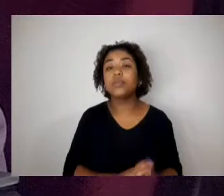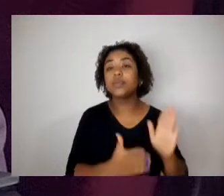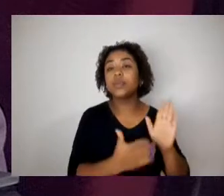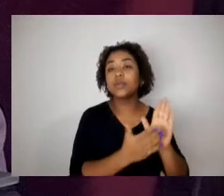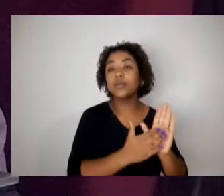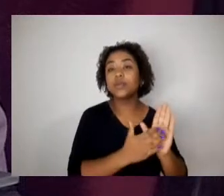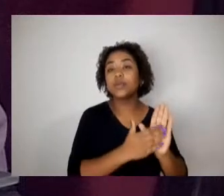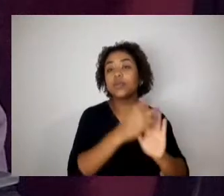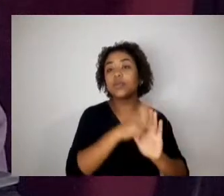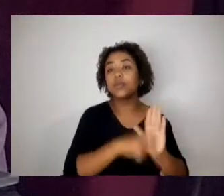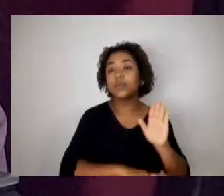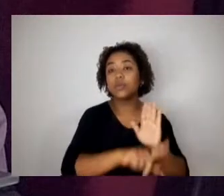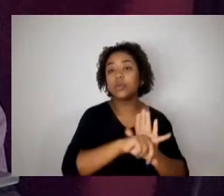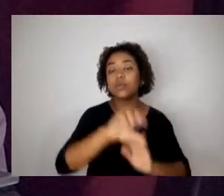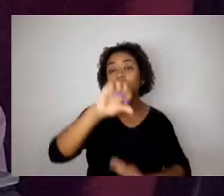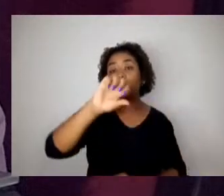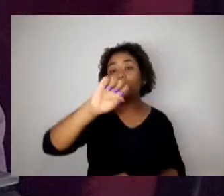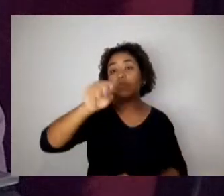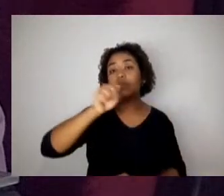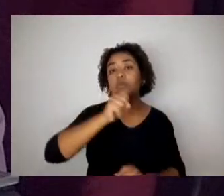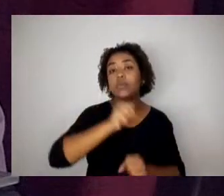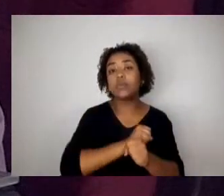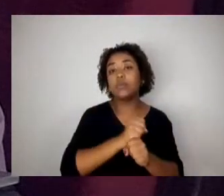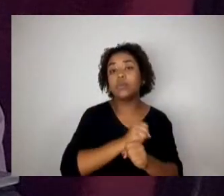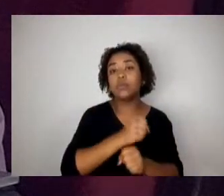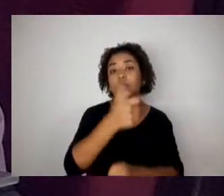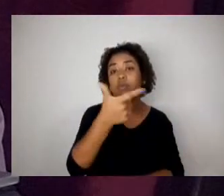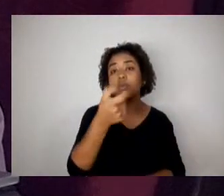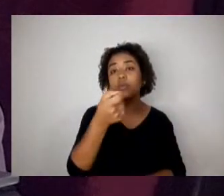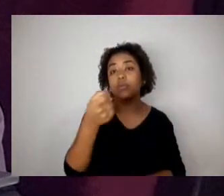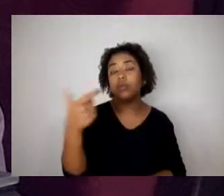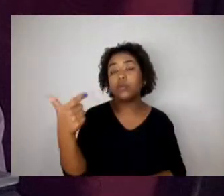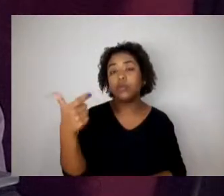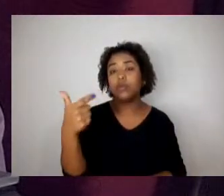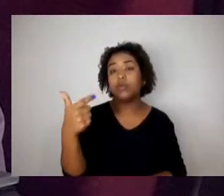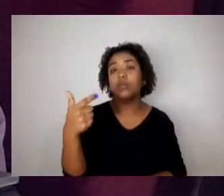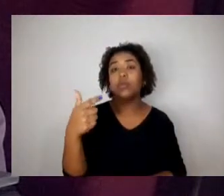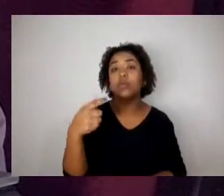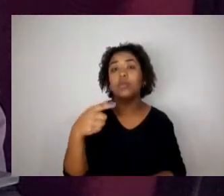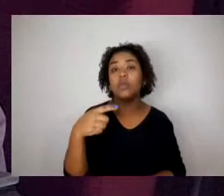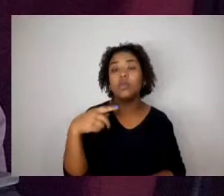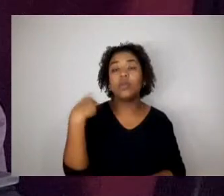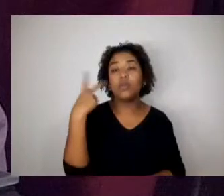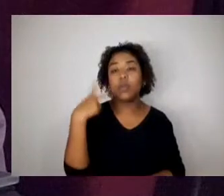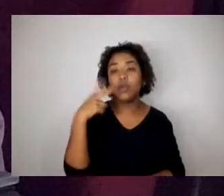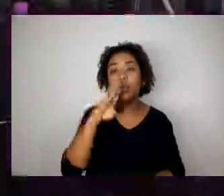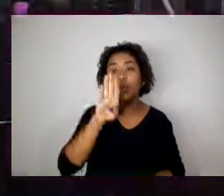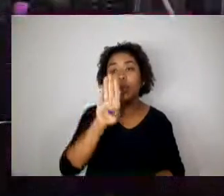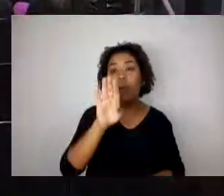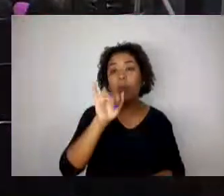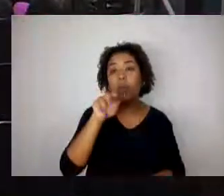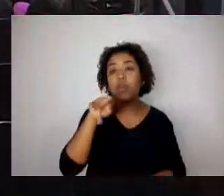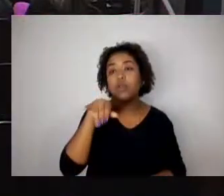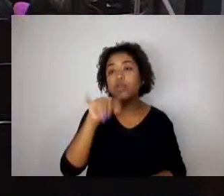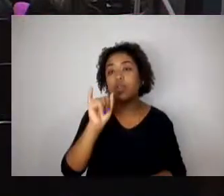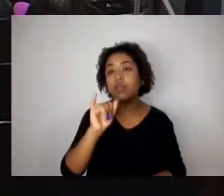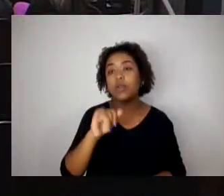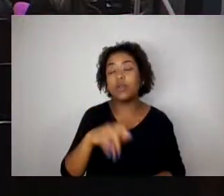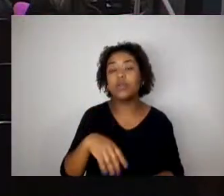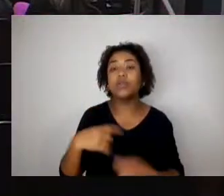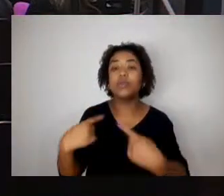-2021, de autoria do vereador Bejane Júnior, para esse já lido, escora maioria simples, projeto em conta sem discussão.